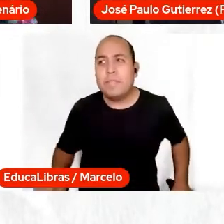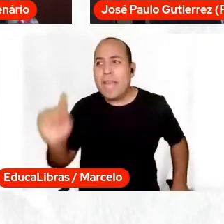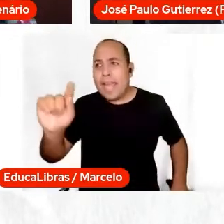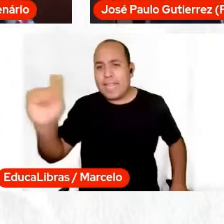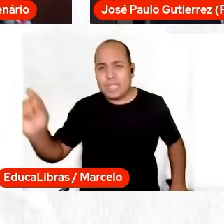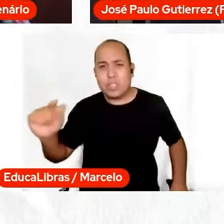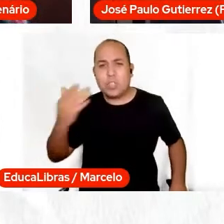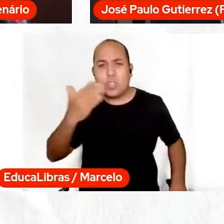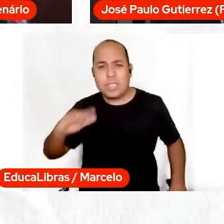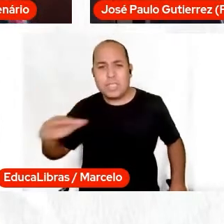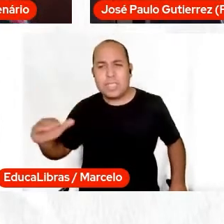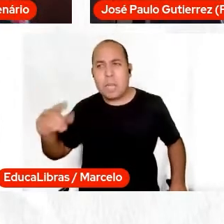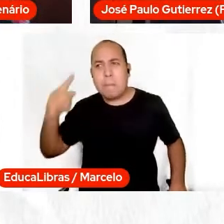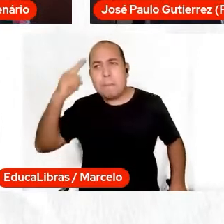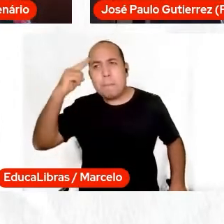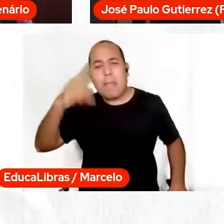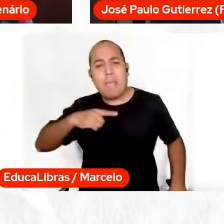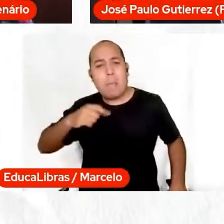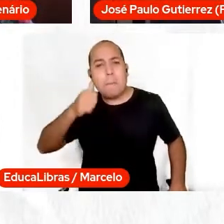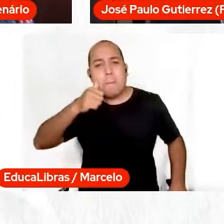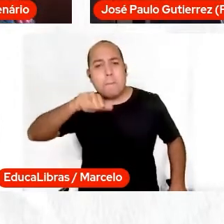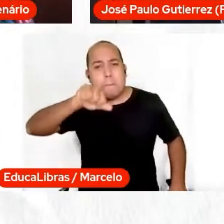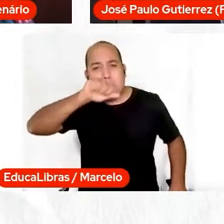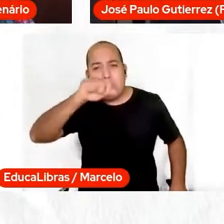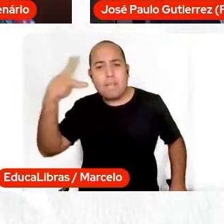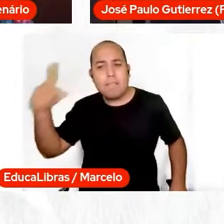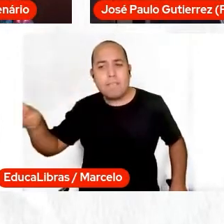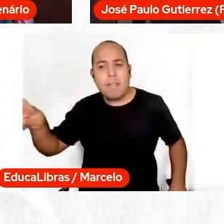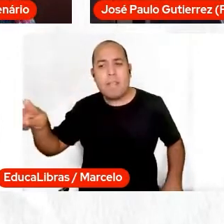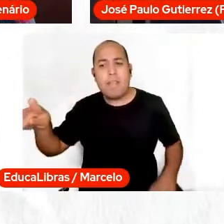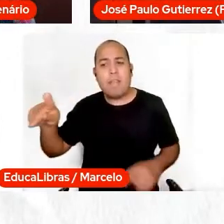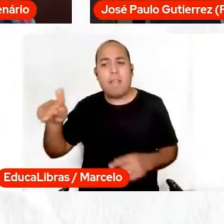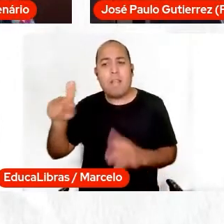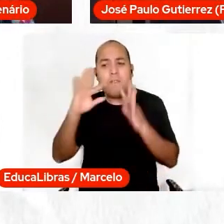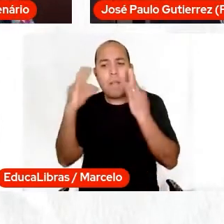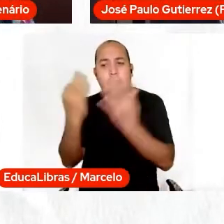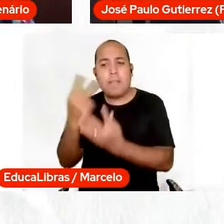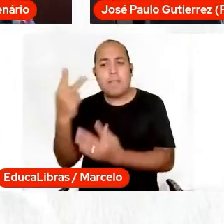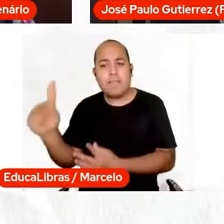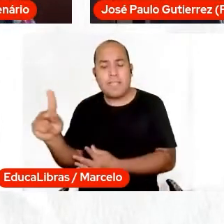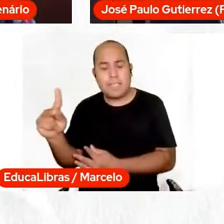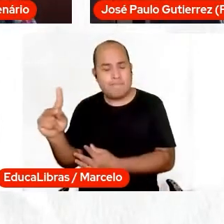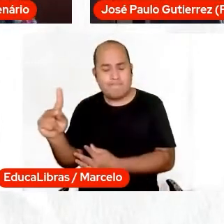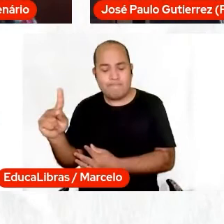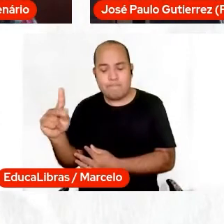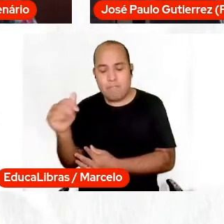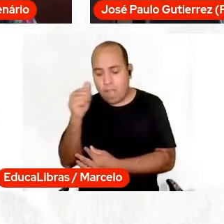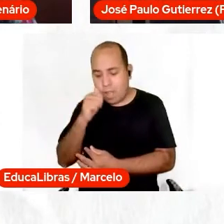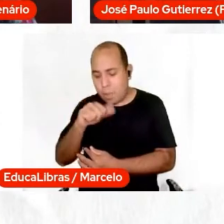eu sempre penso na mãe, né? porque a mãe é, eu acho que é um ser mais,